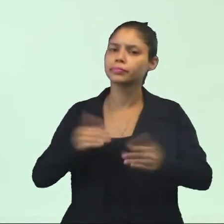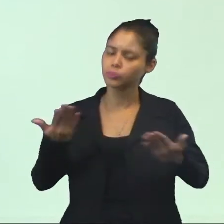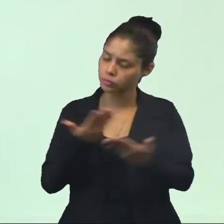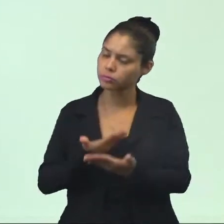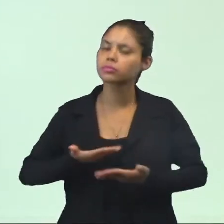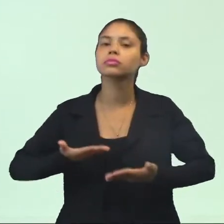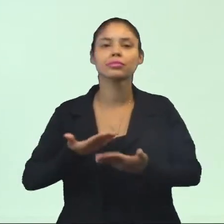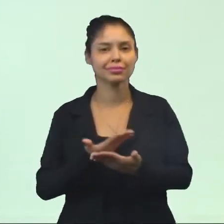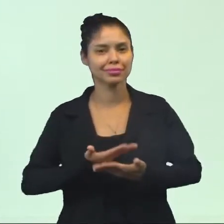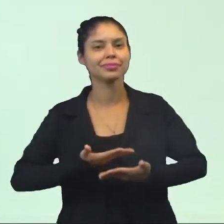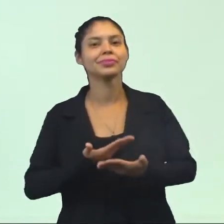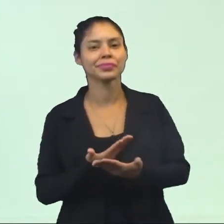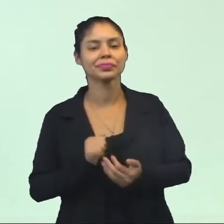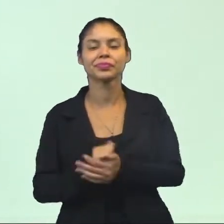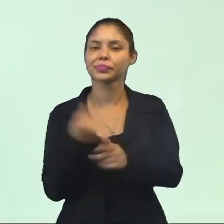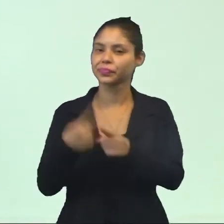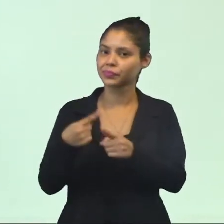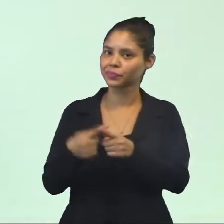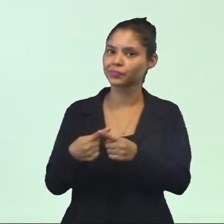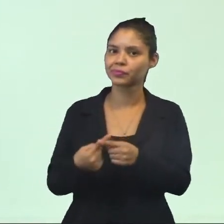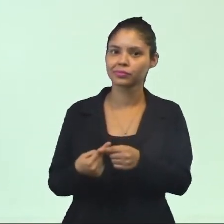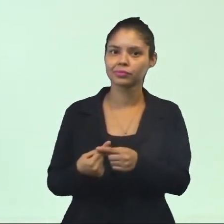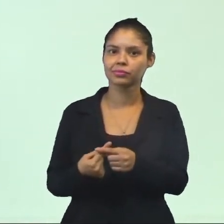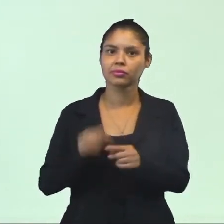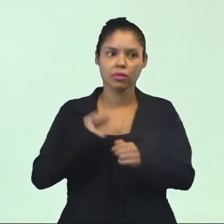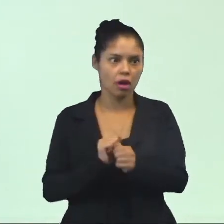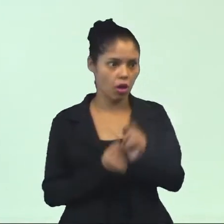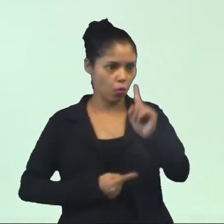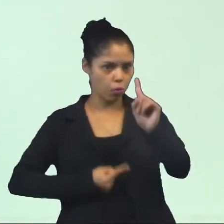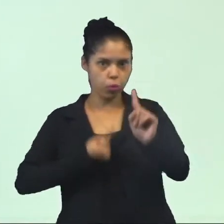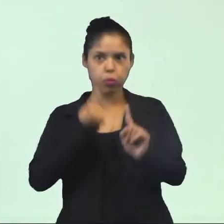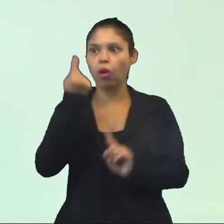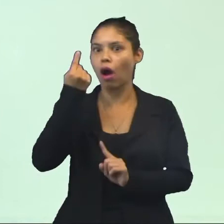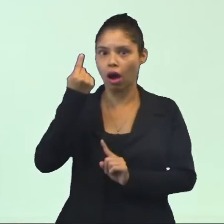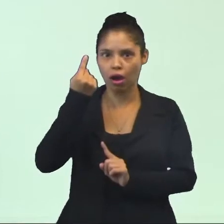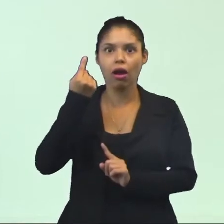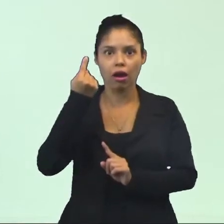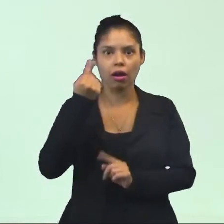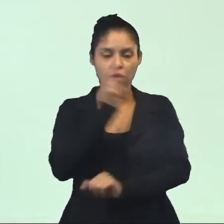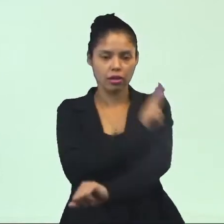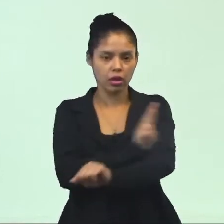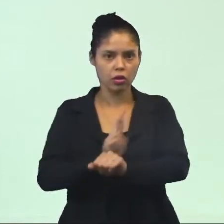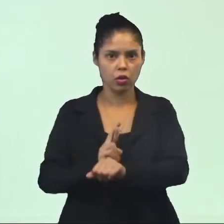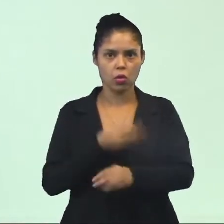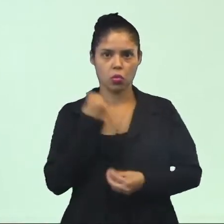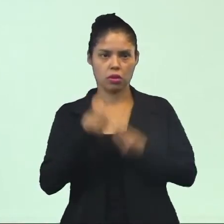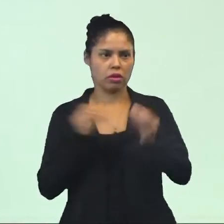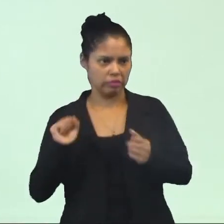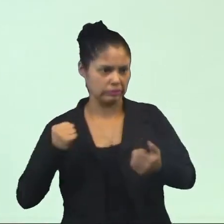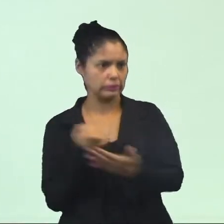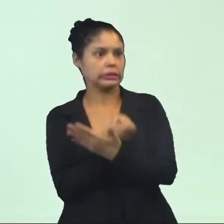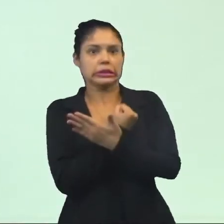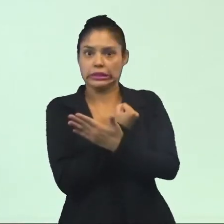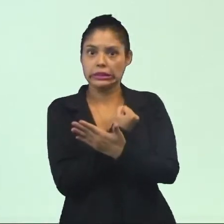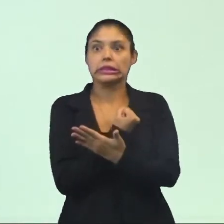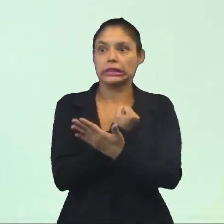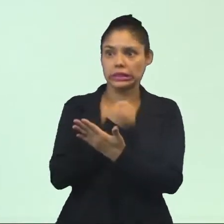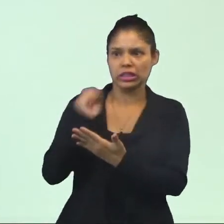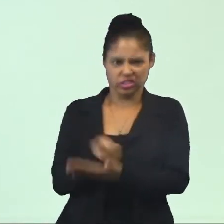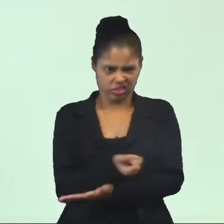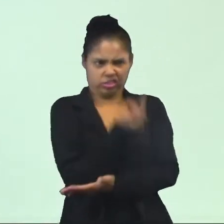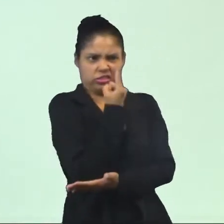para que a gente não estabeleça, assim, um certo grau entre as religiões, como que dizendo, caramba, aquela ali é